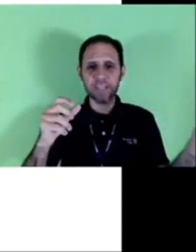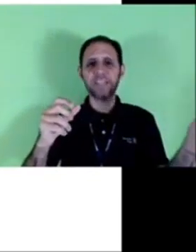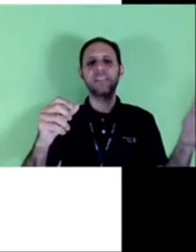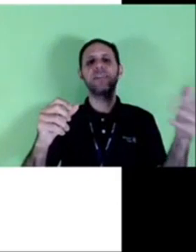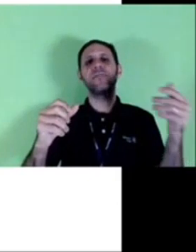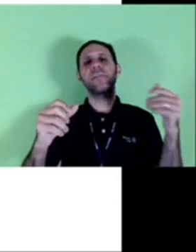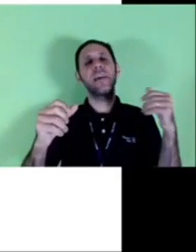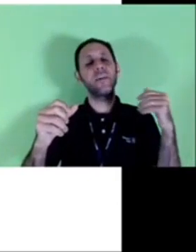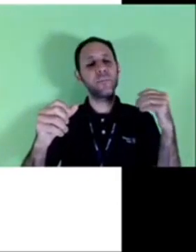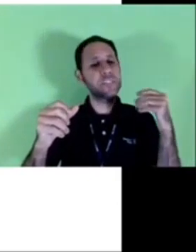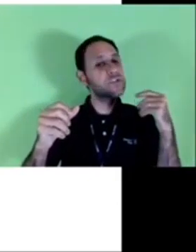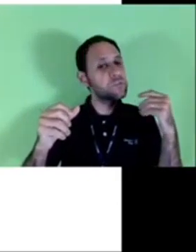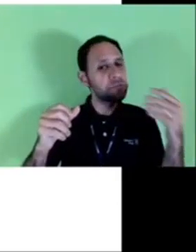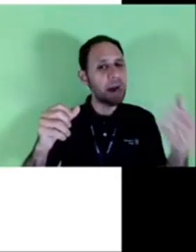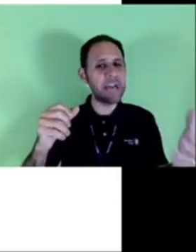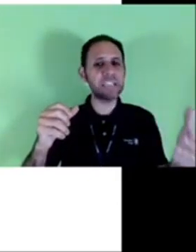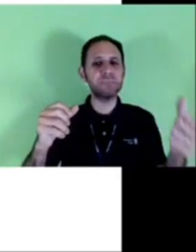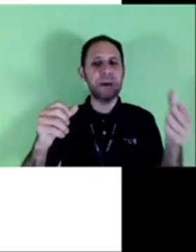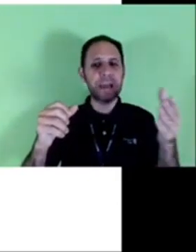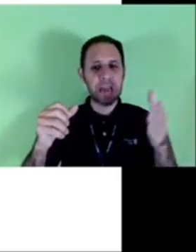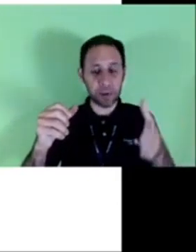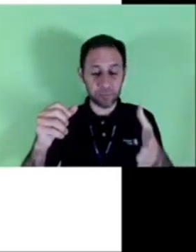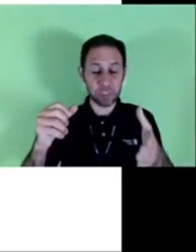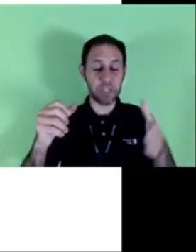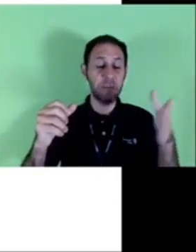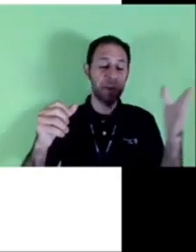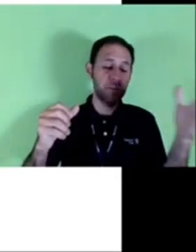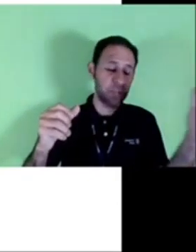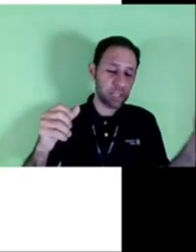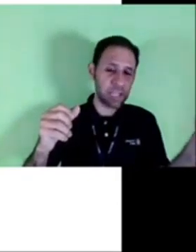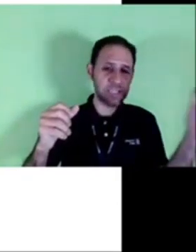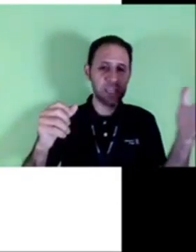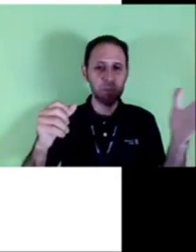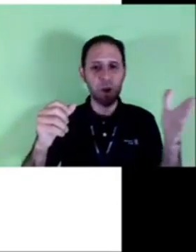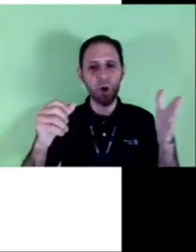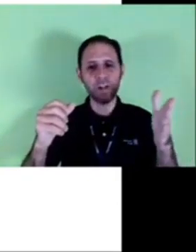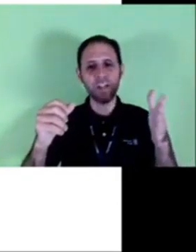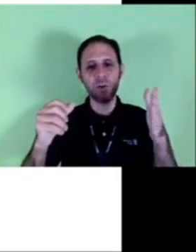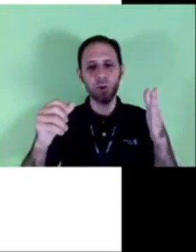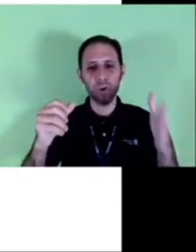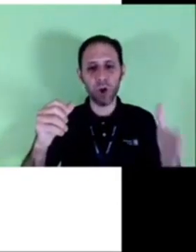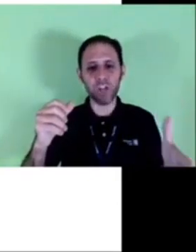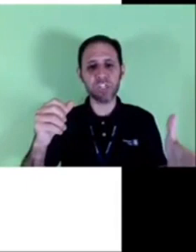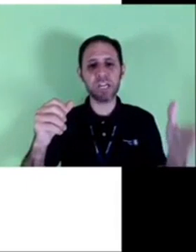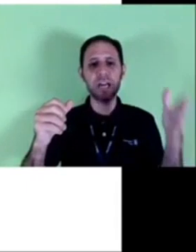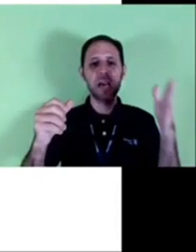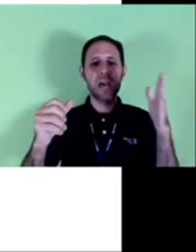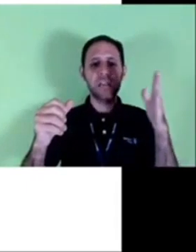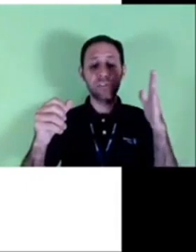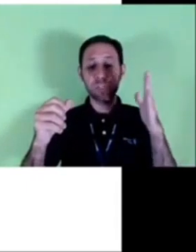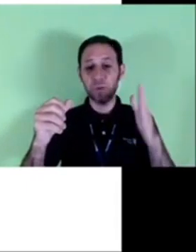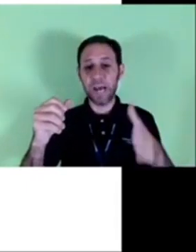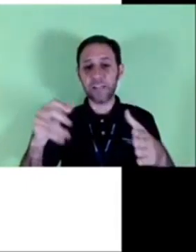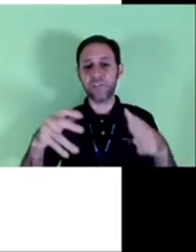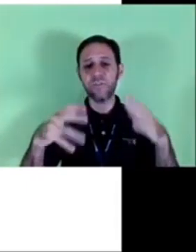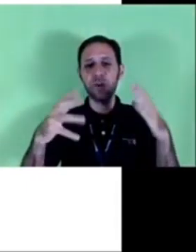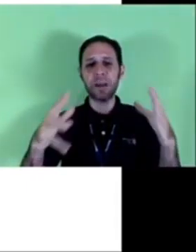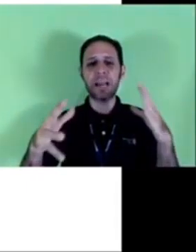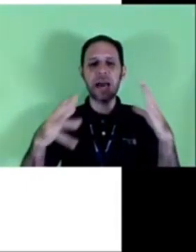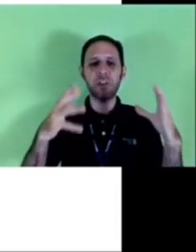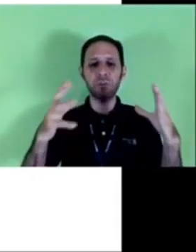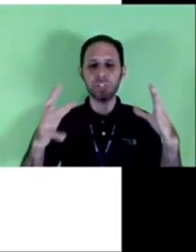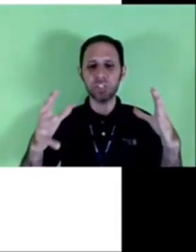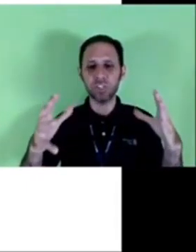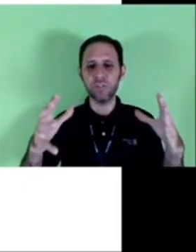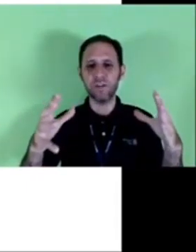argumentação e aí eu preciso de mais parágrafos lembrando que tem que seguir uma ordem cronológica dos fatos de